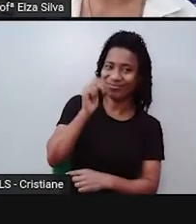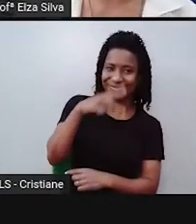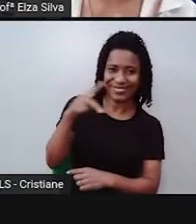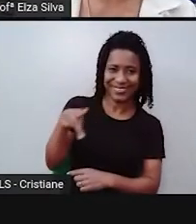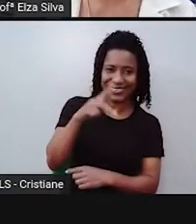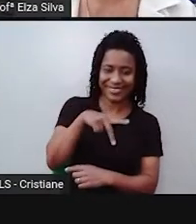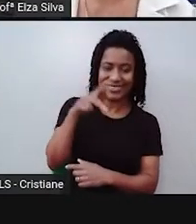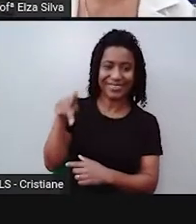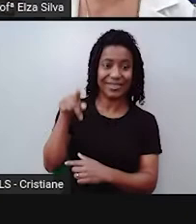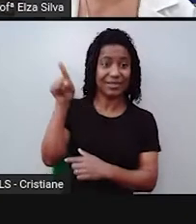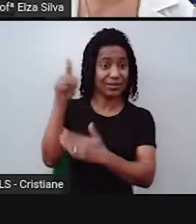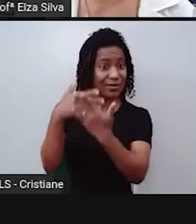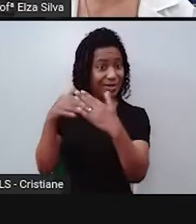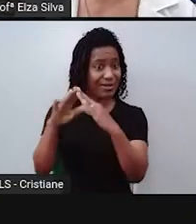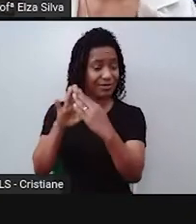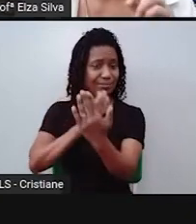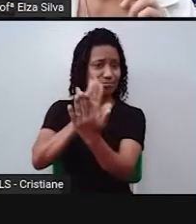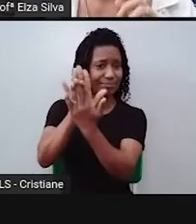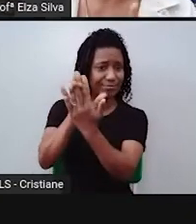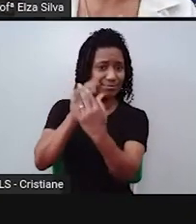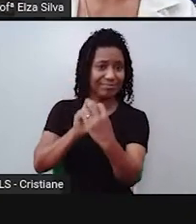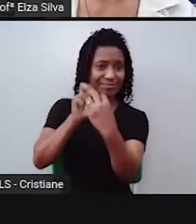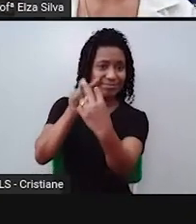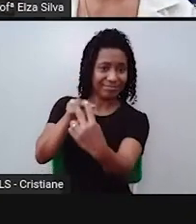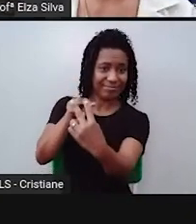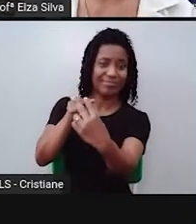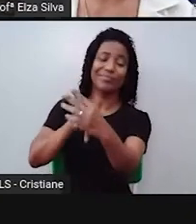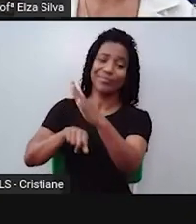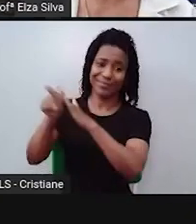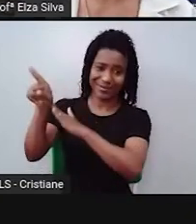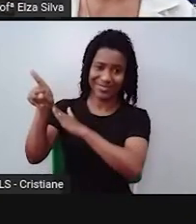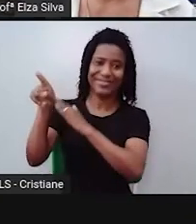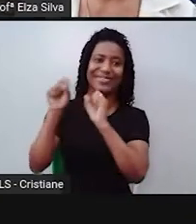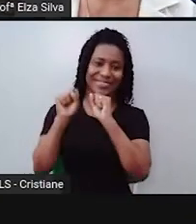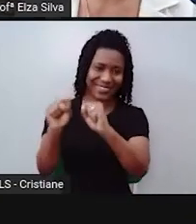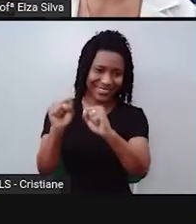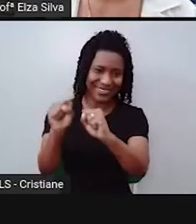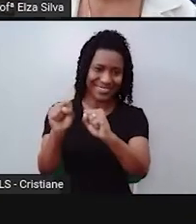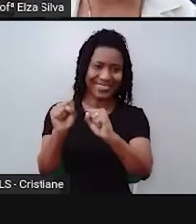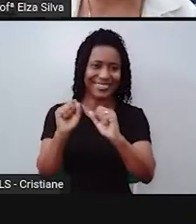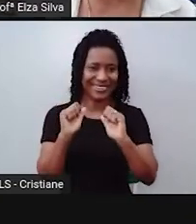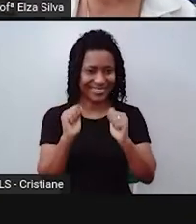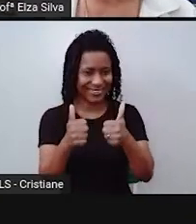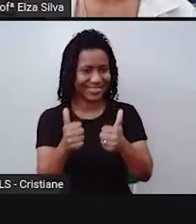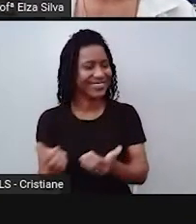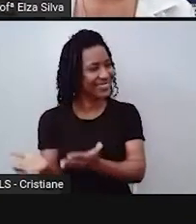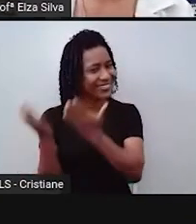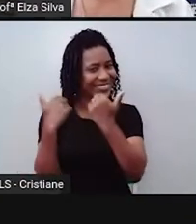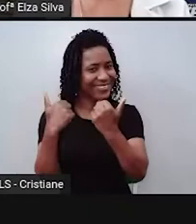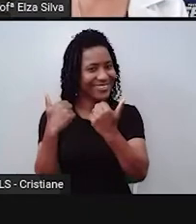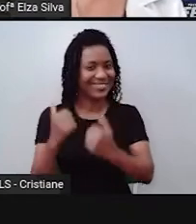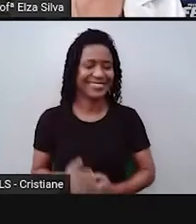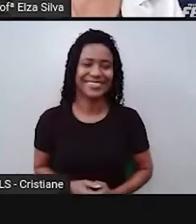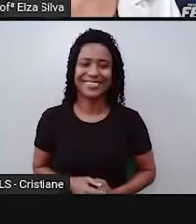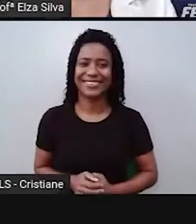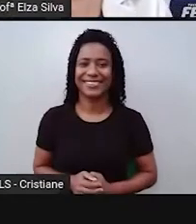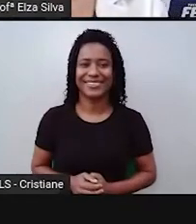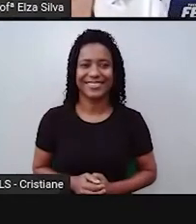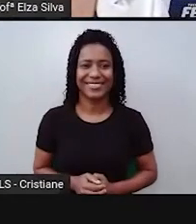professor, sua professora da escola, tirias. Ok? So, let's go. Vamos lá.